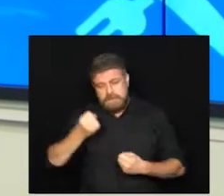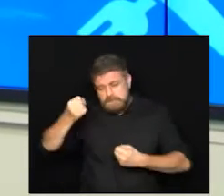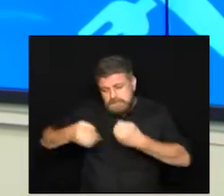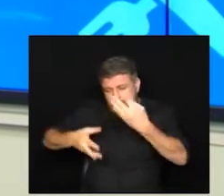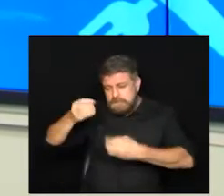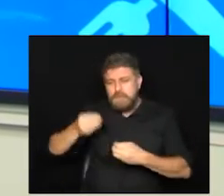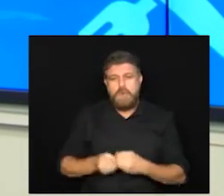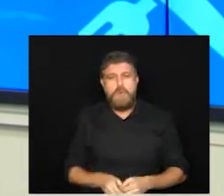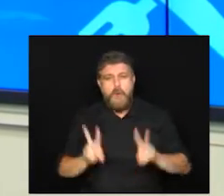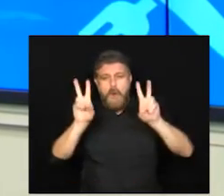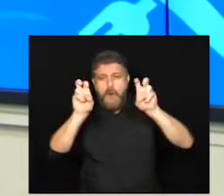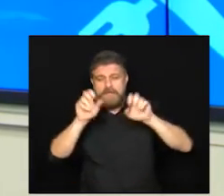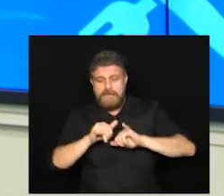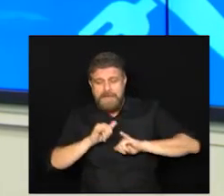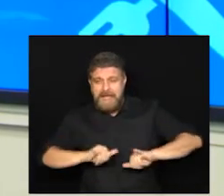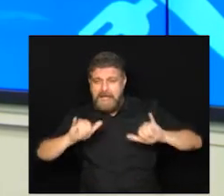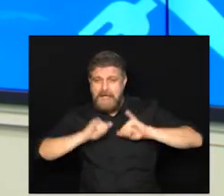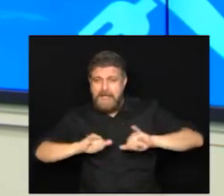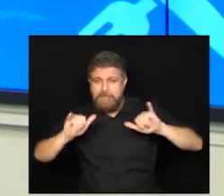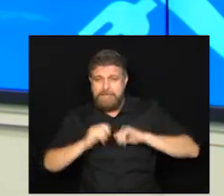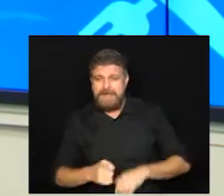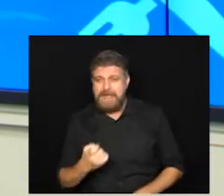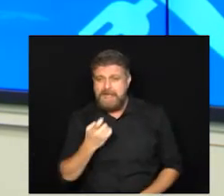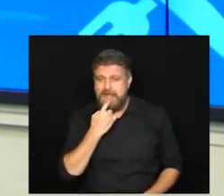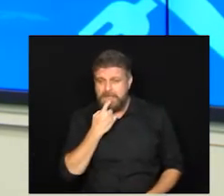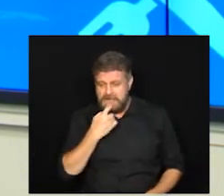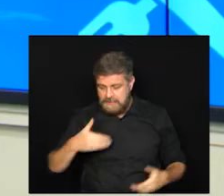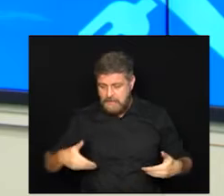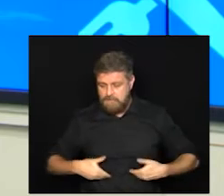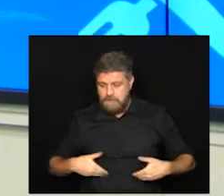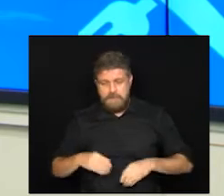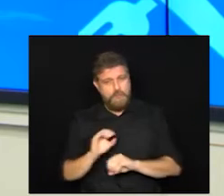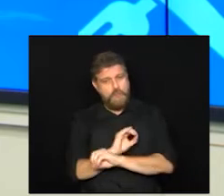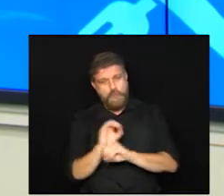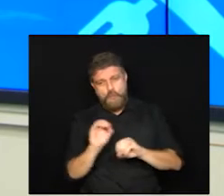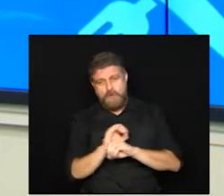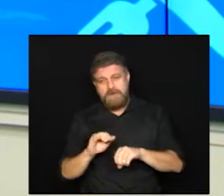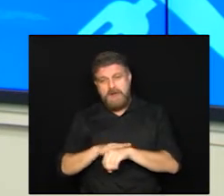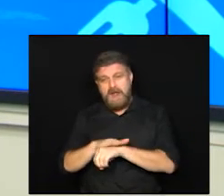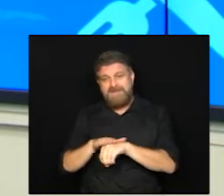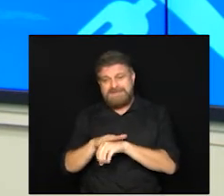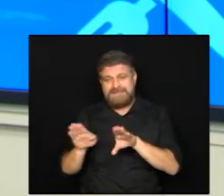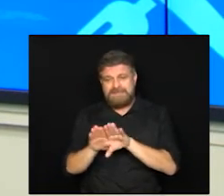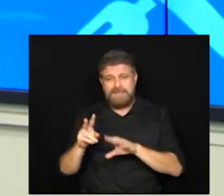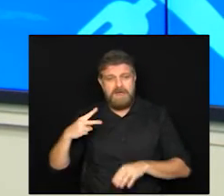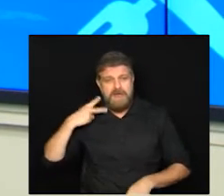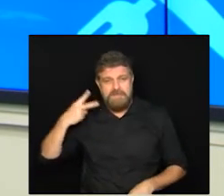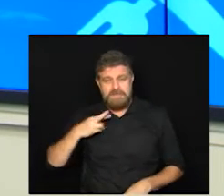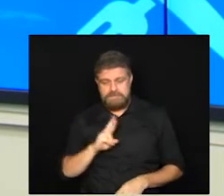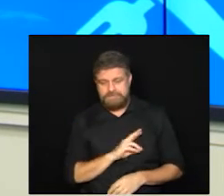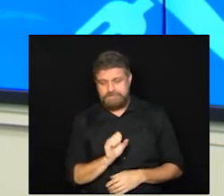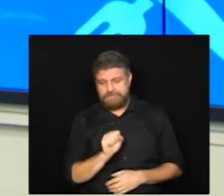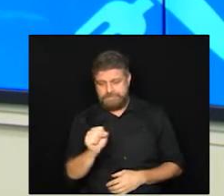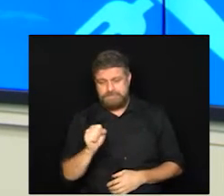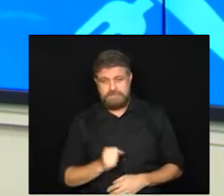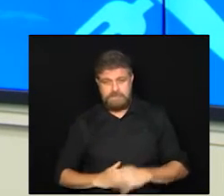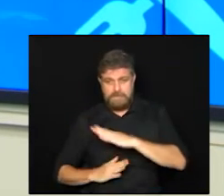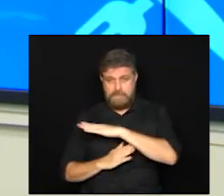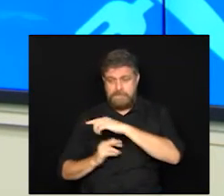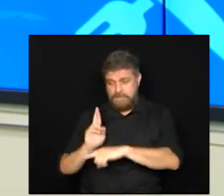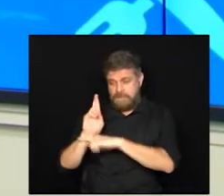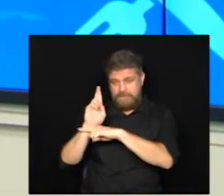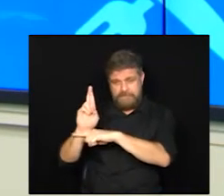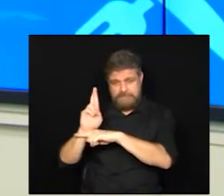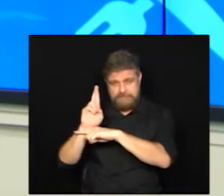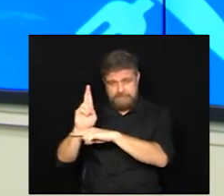um pouco a respeito dessa campanha Campinas Sem Fome e a gente vai conversar também com o vereador Luiz Rossini que representou o